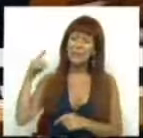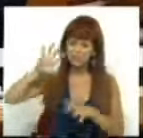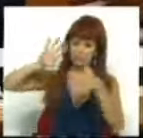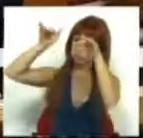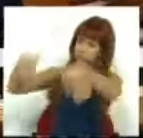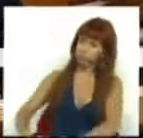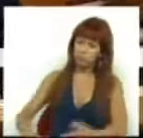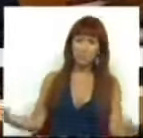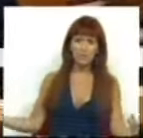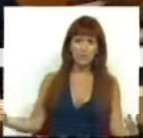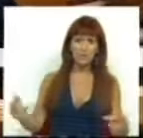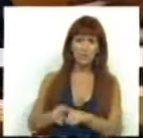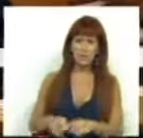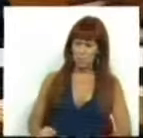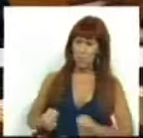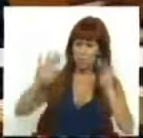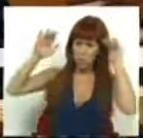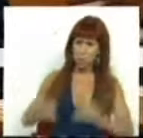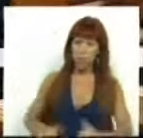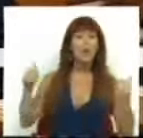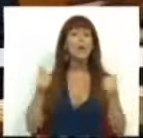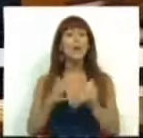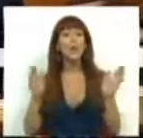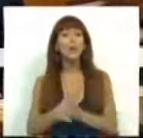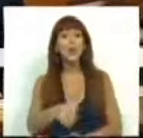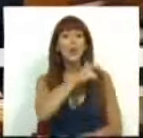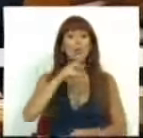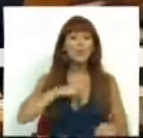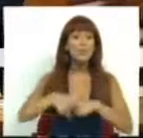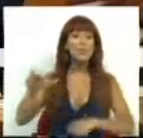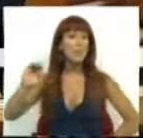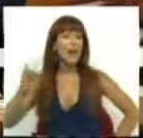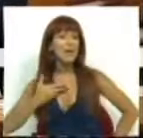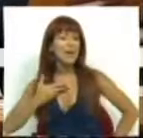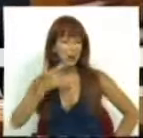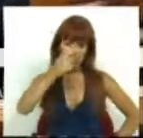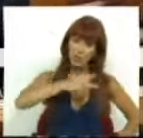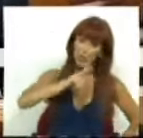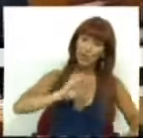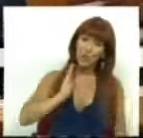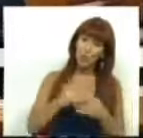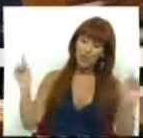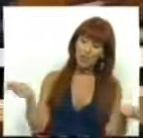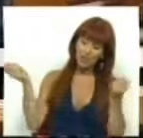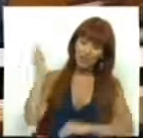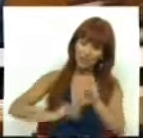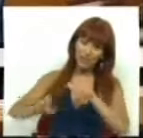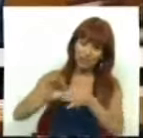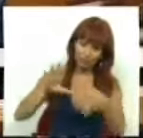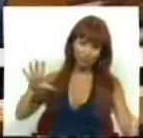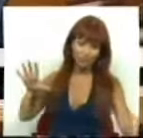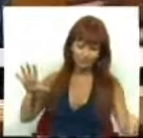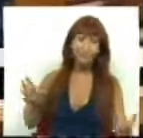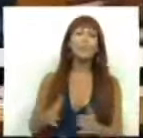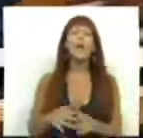demolido, de forma robusta, todo o compromisso político do PSD com os portugueses na última campanha eleitoral.